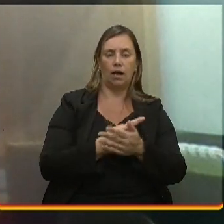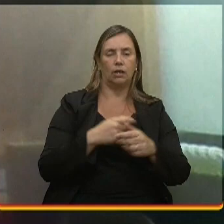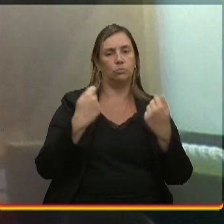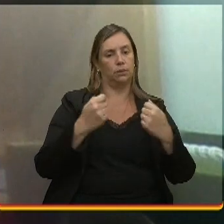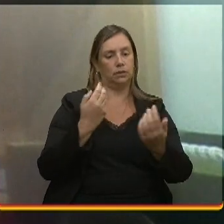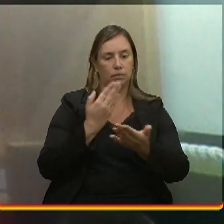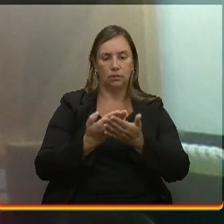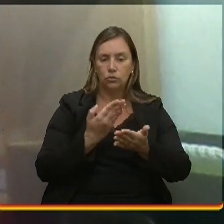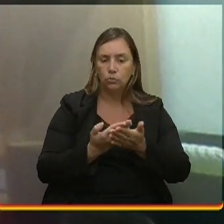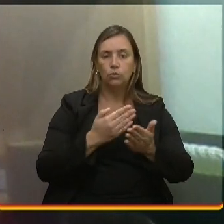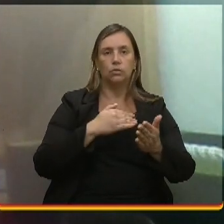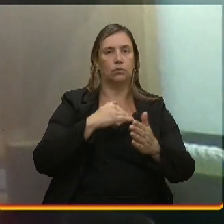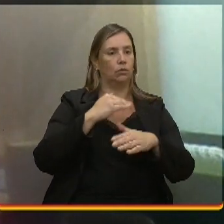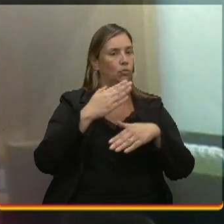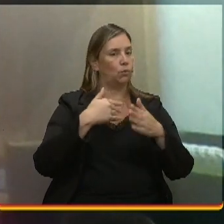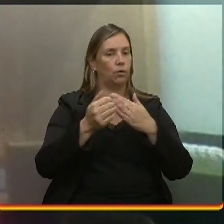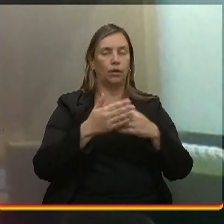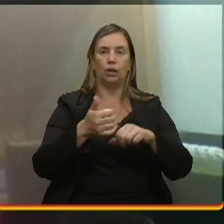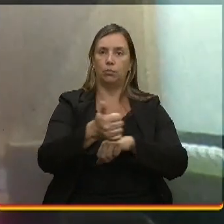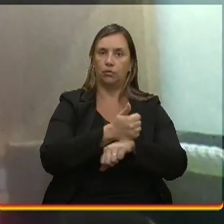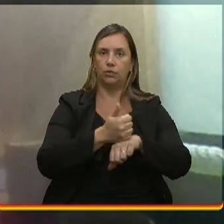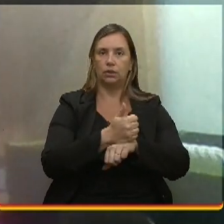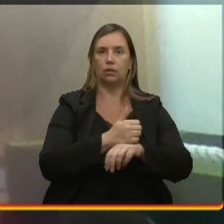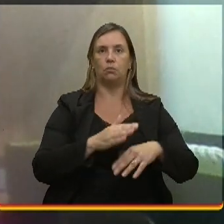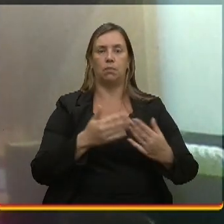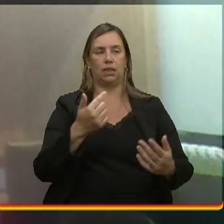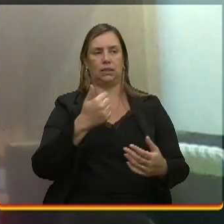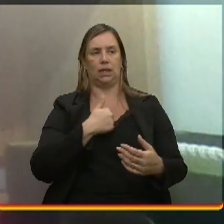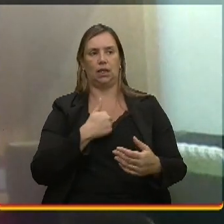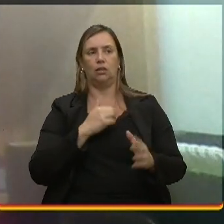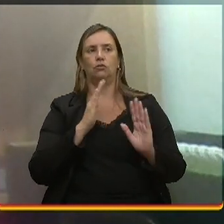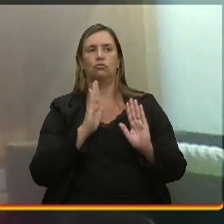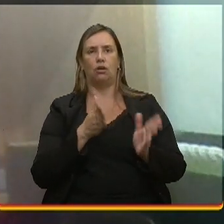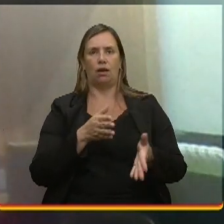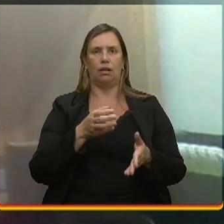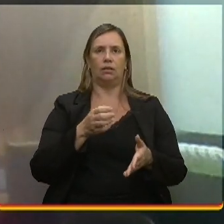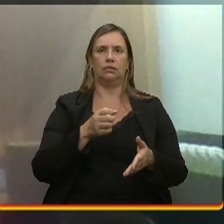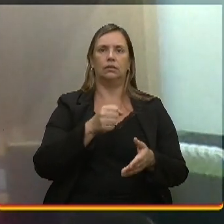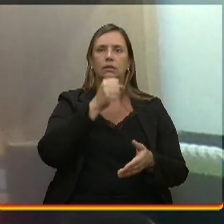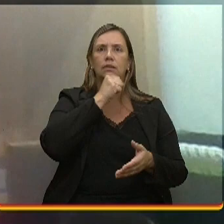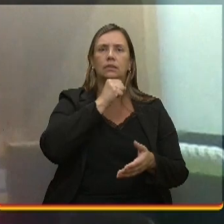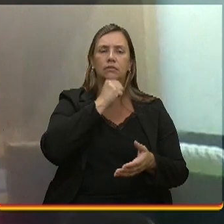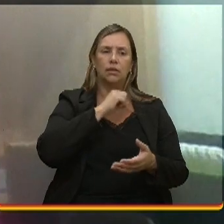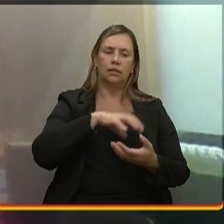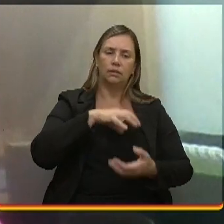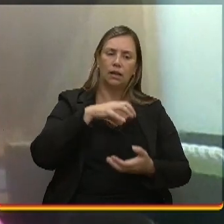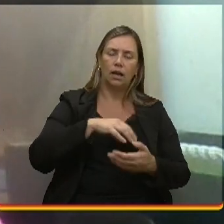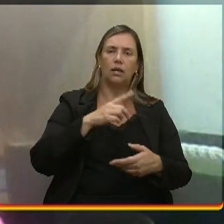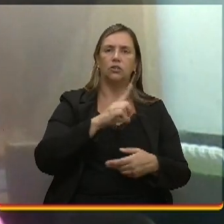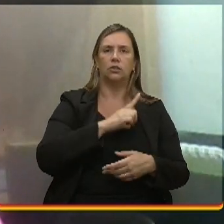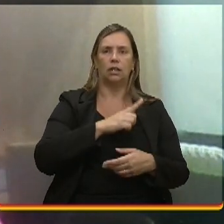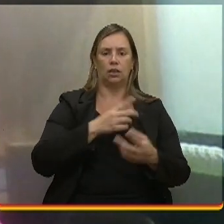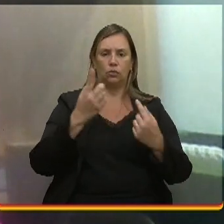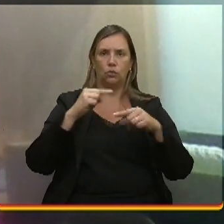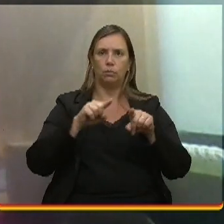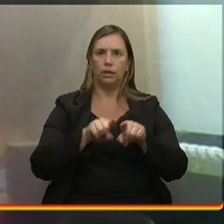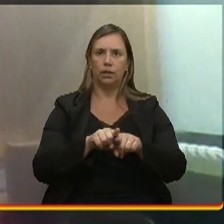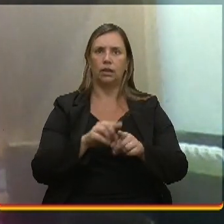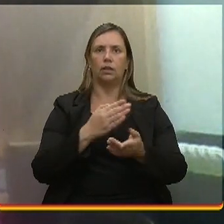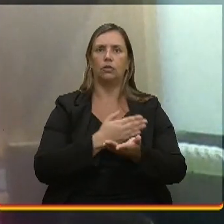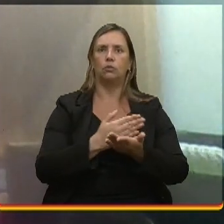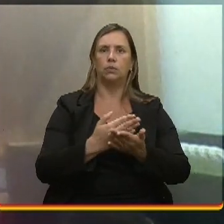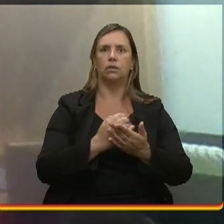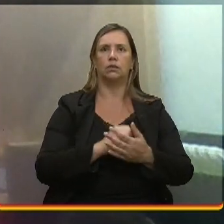impactou, eu acho que porque eu também já estou com mais idade, estou vendo, eu tenho uma companheira que iniciou em São Paulo, a última dona